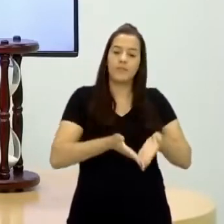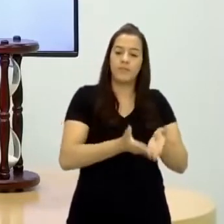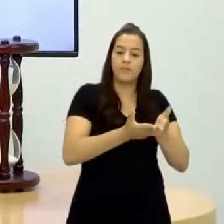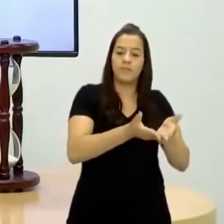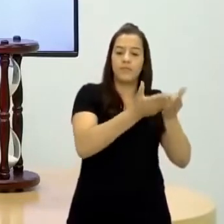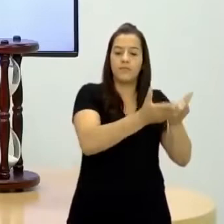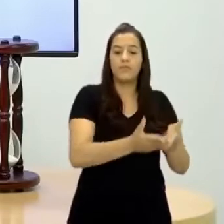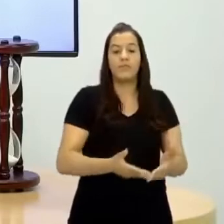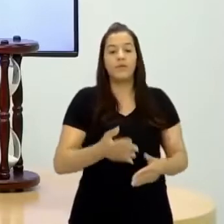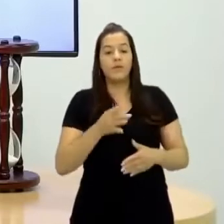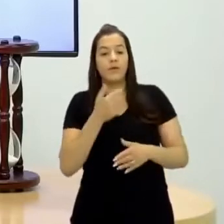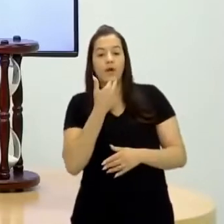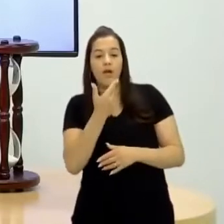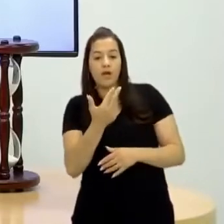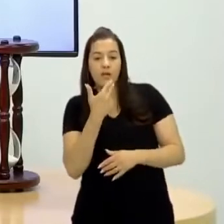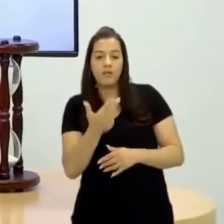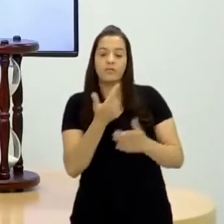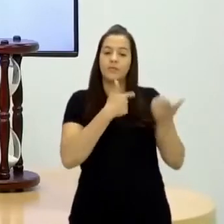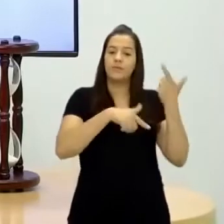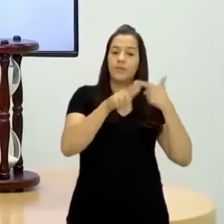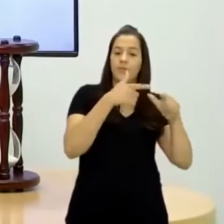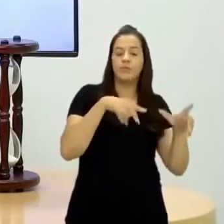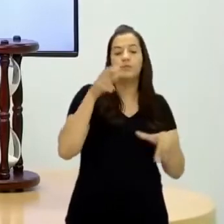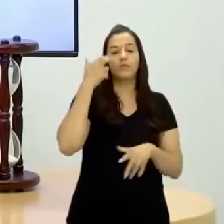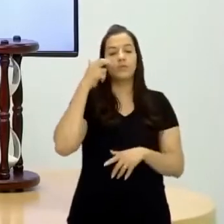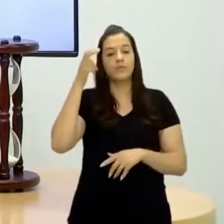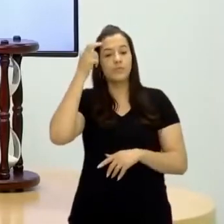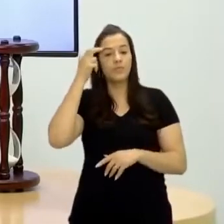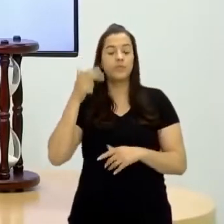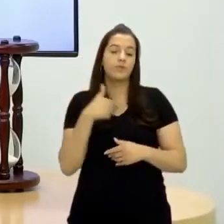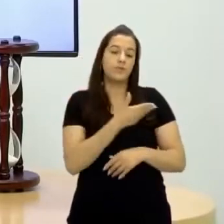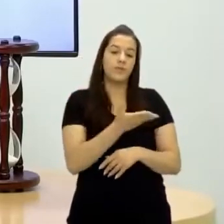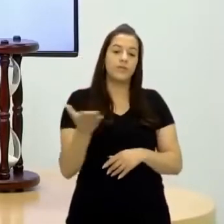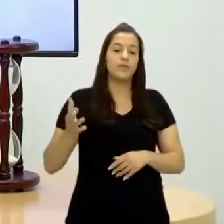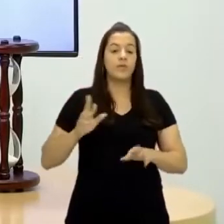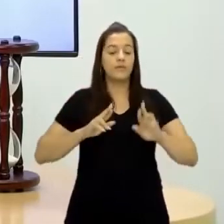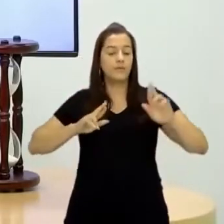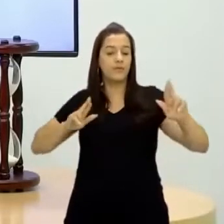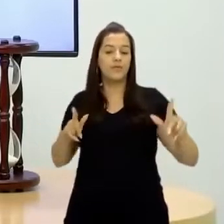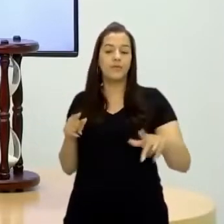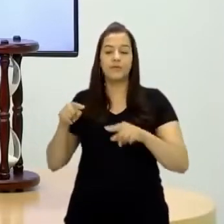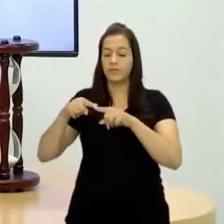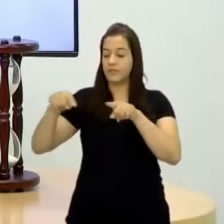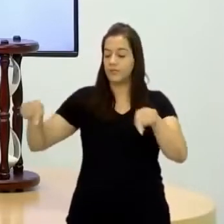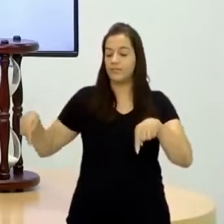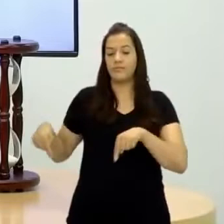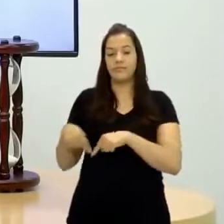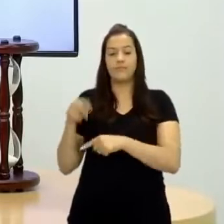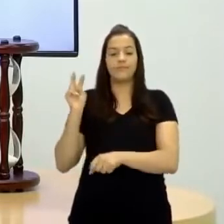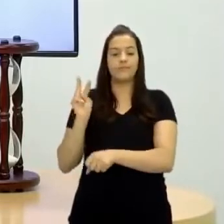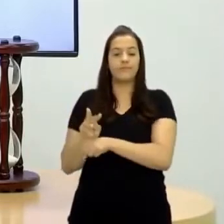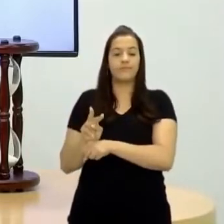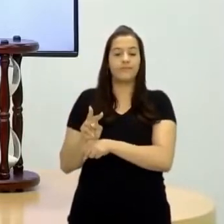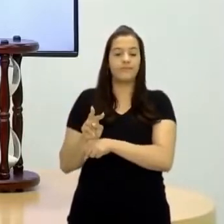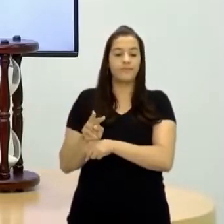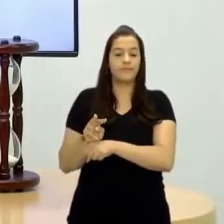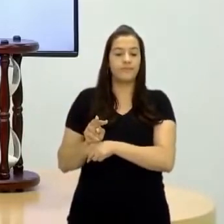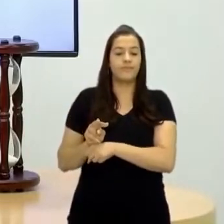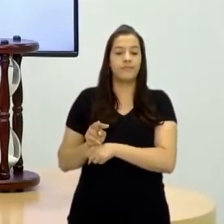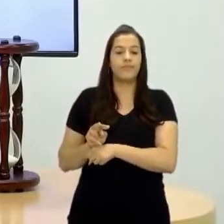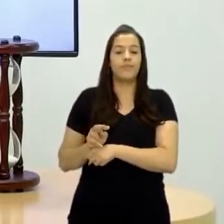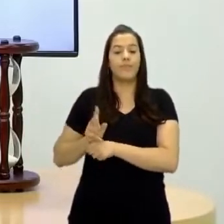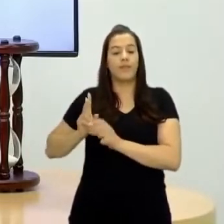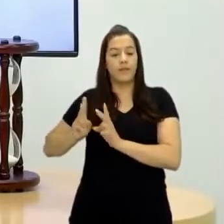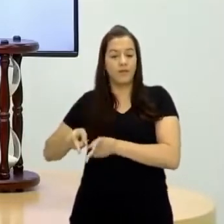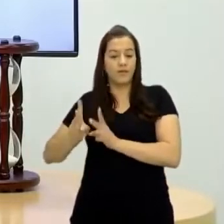vai conhecer outras línguas, outras culturas e vai ser uma vida muito diferente da que ele tinha aqui. Aí aquele pessoal que fica no